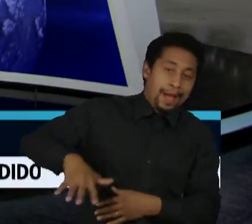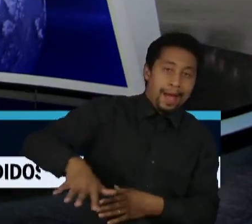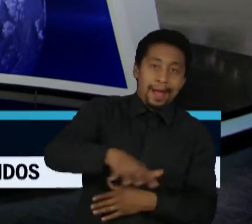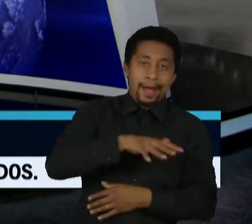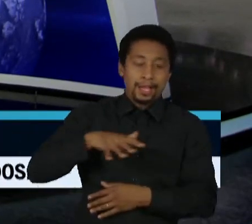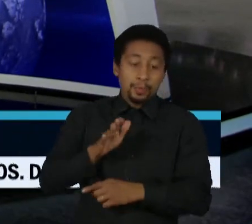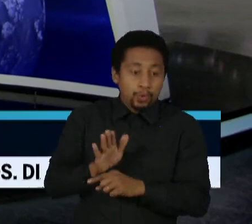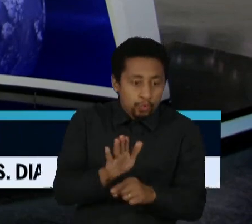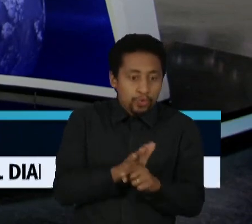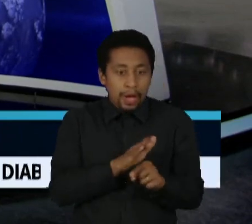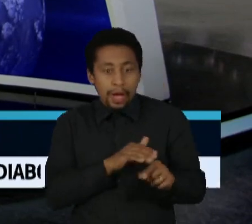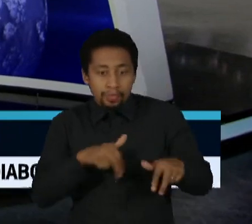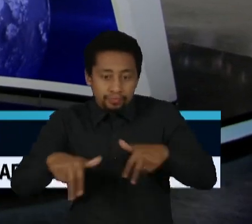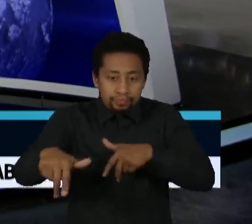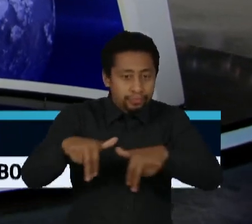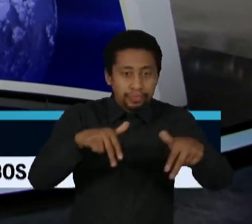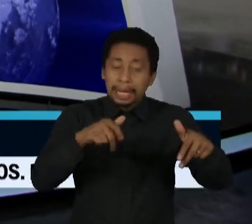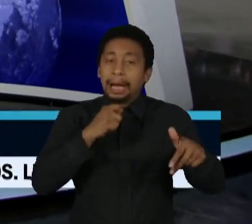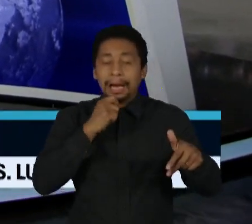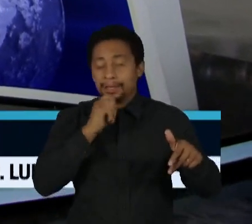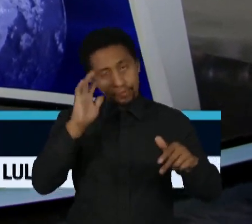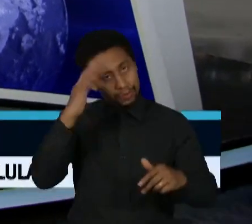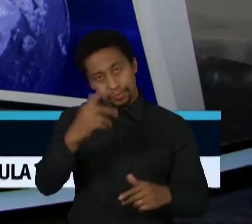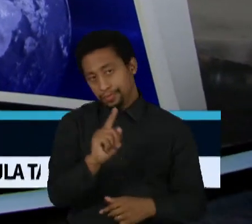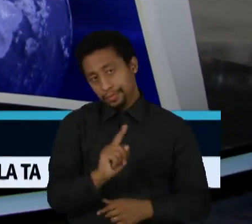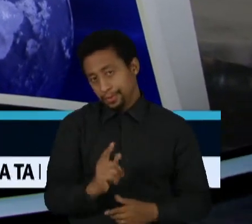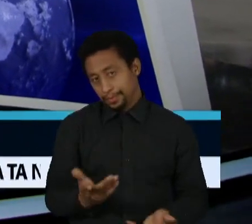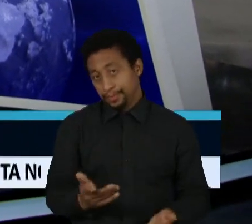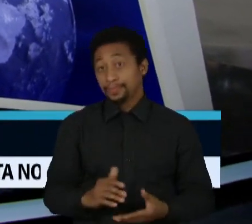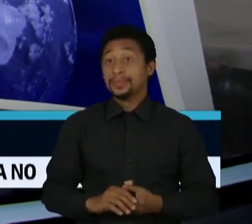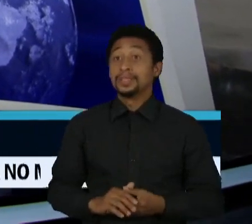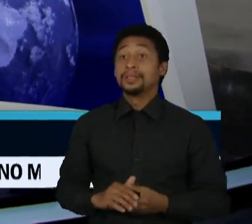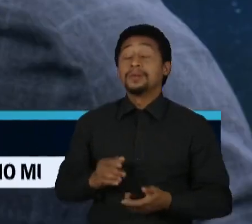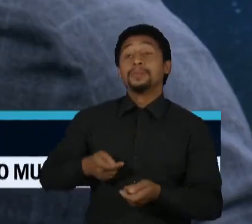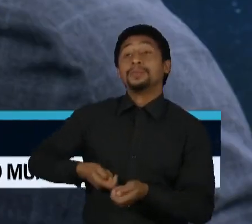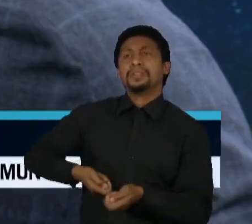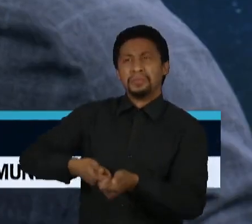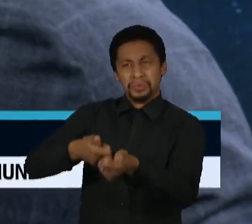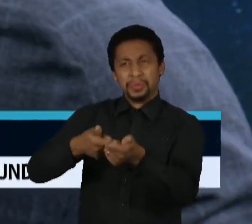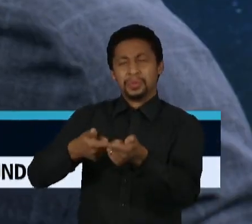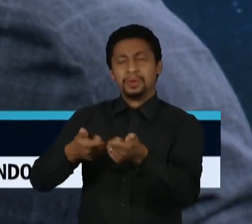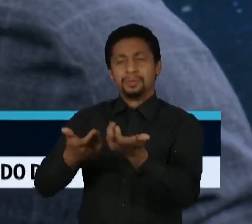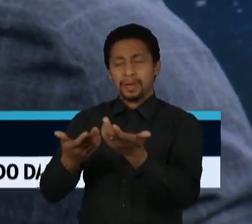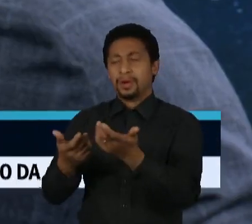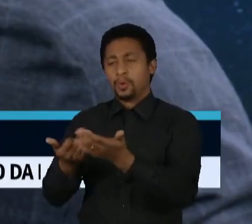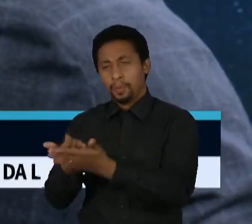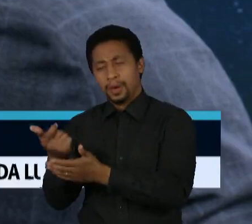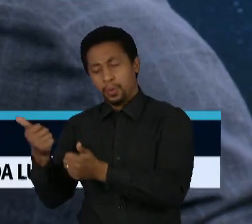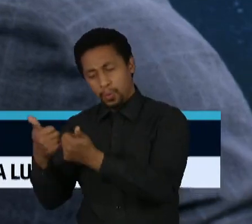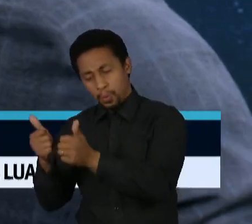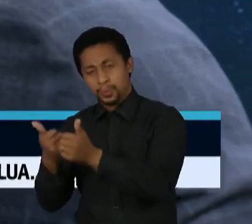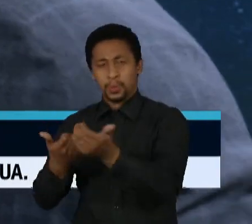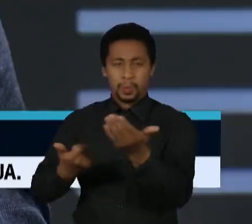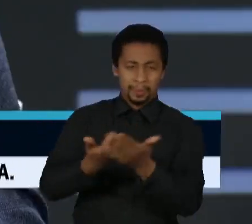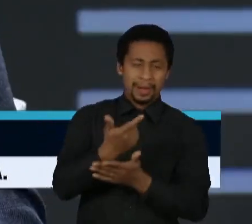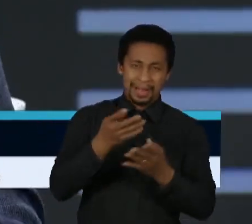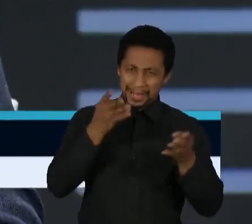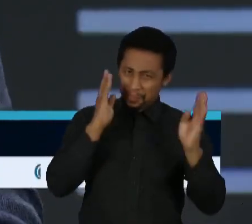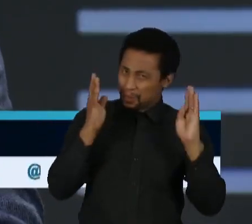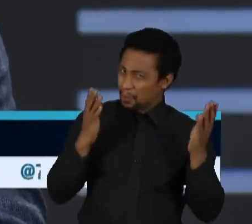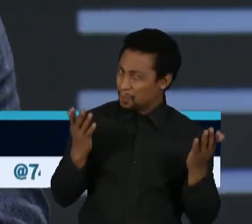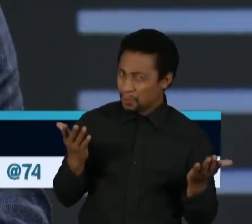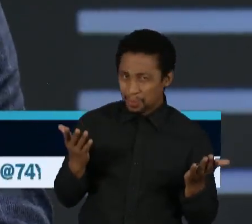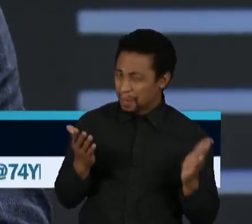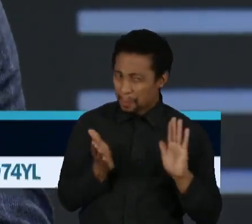Adê, para a gente finalizar, esse estímulo a caminhões e ônibus, não lhe parece contraditório diante da agenda ambiental do governo? Como a gente